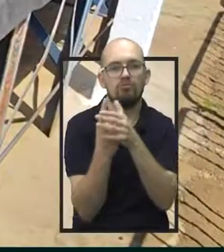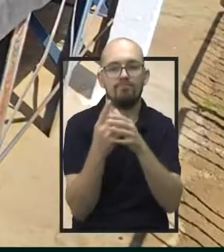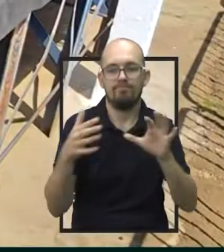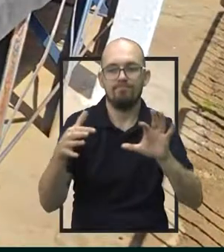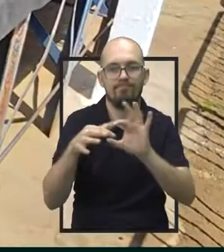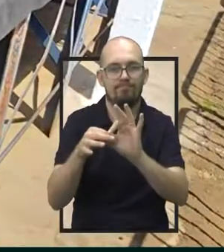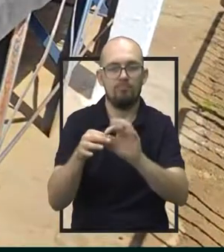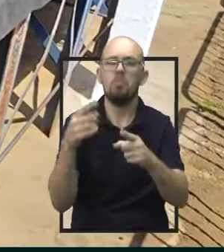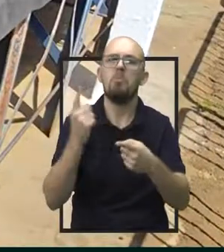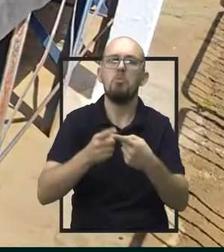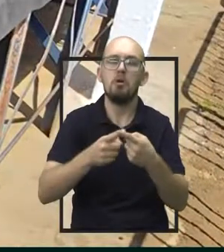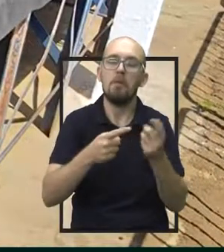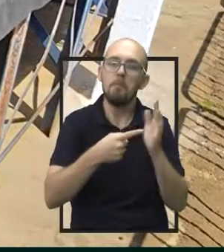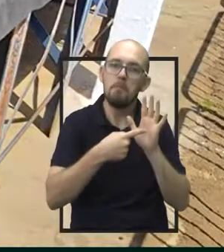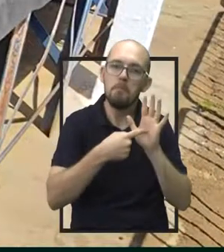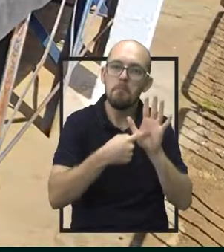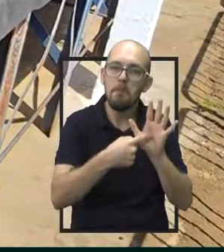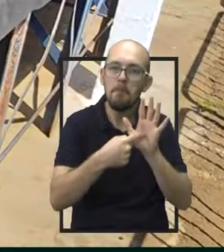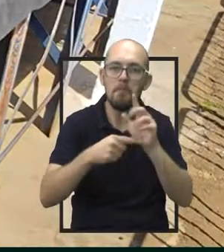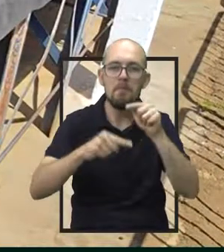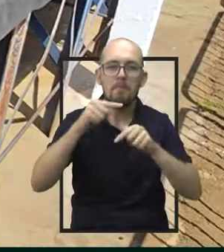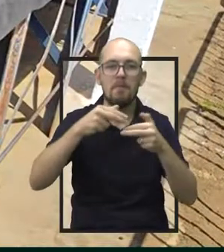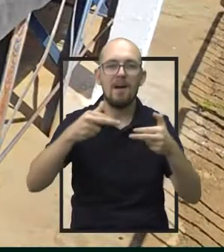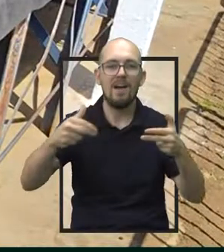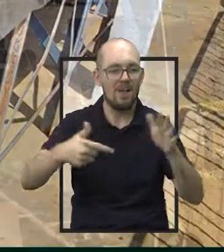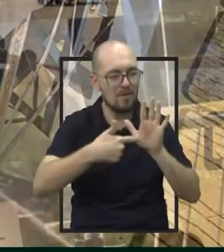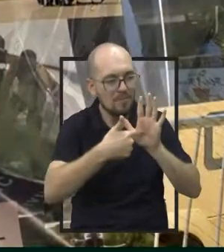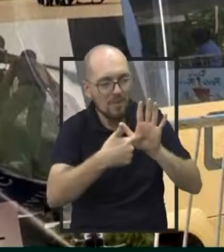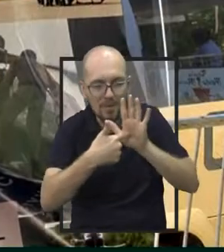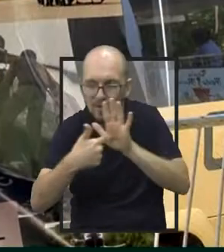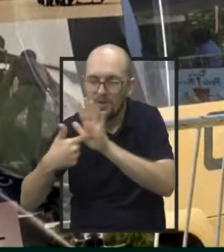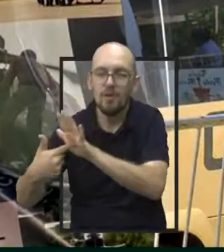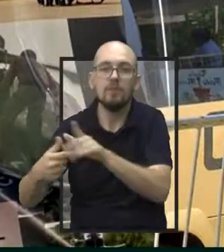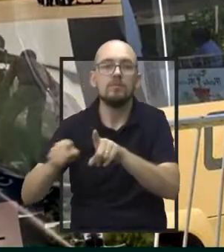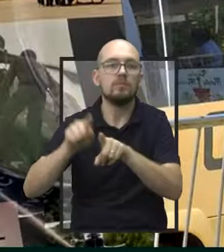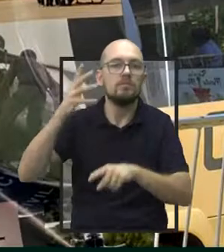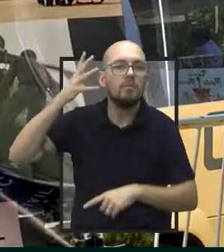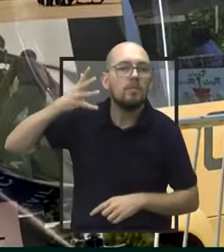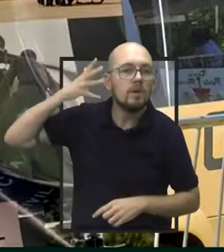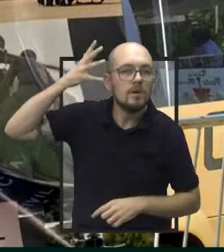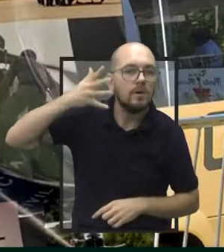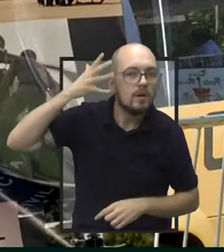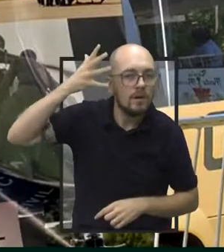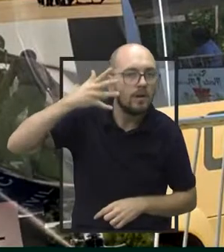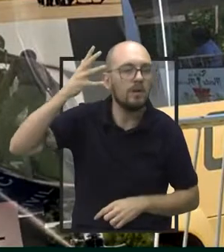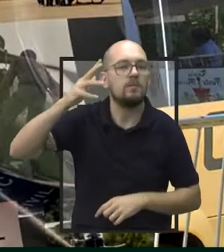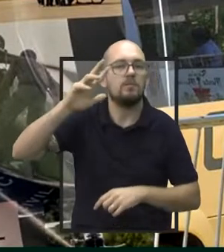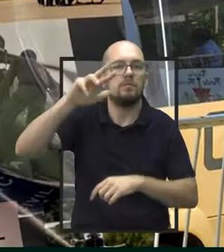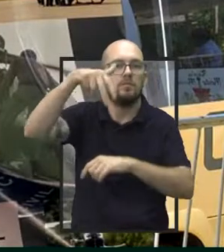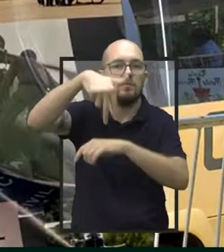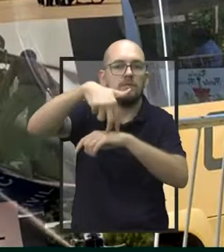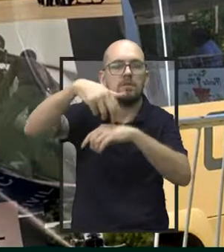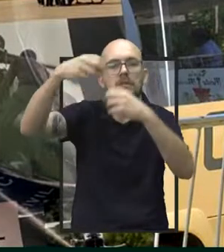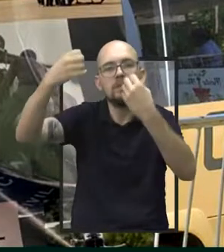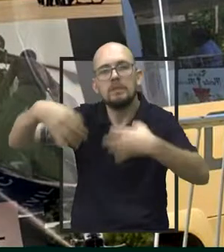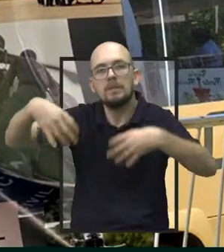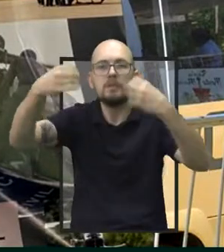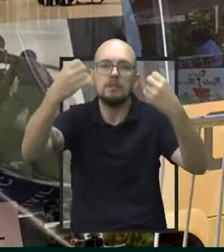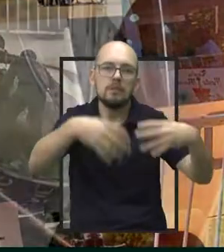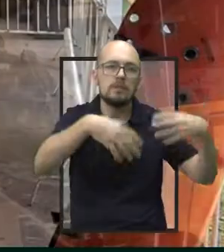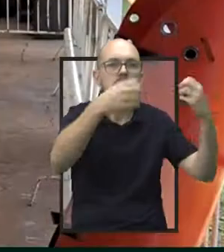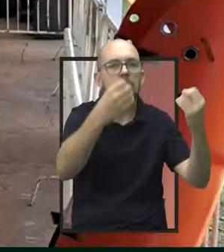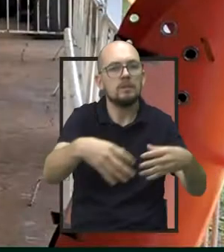equipamentos, vem fazendo palestras, também com painéis explicativos,